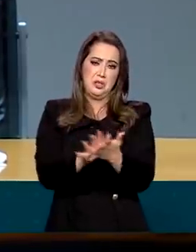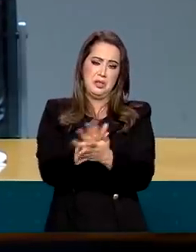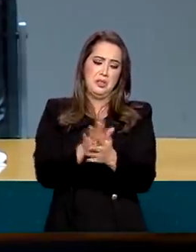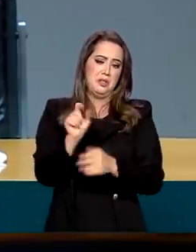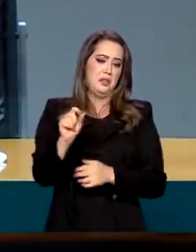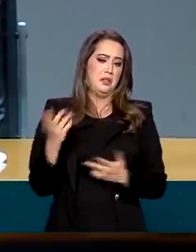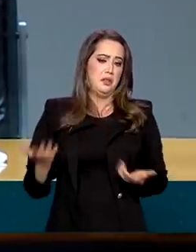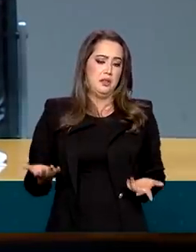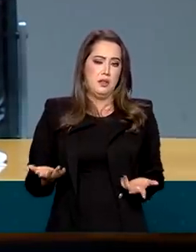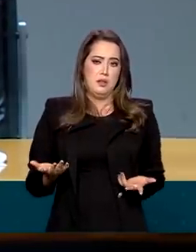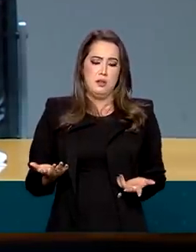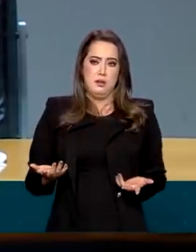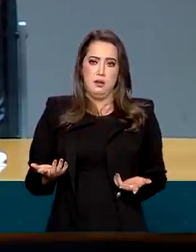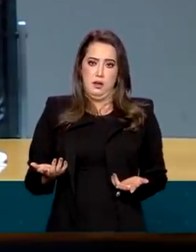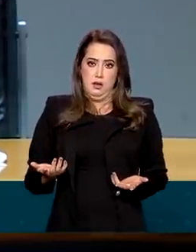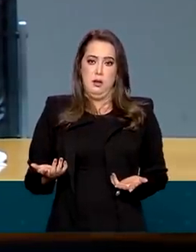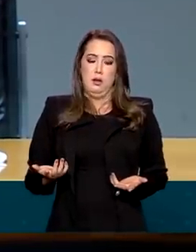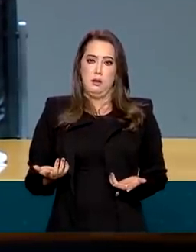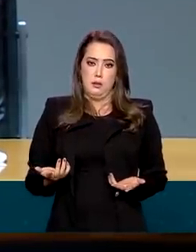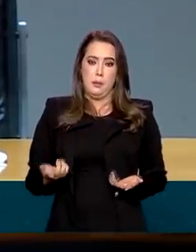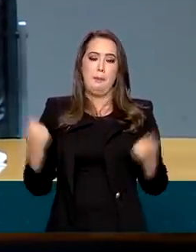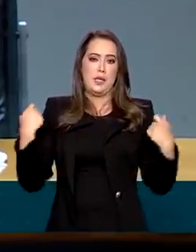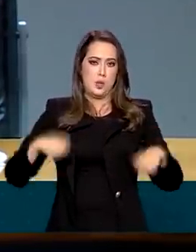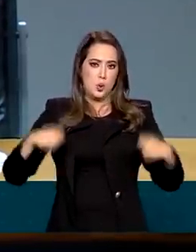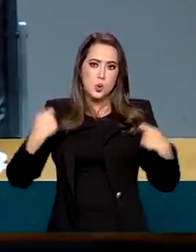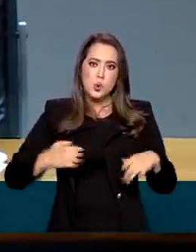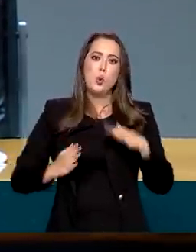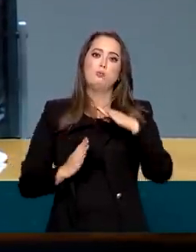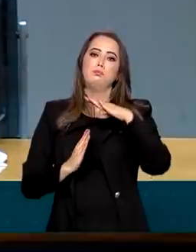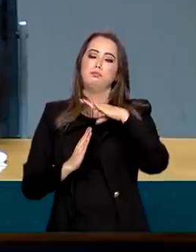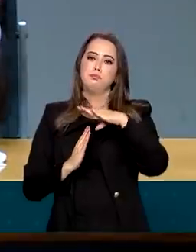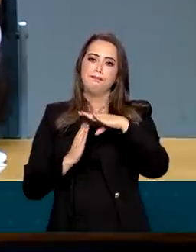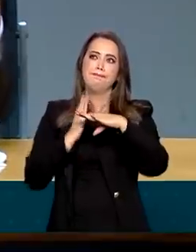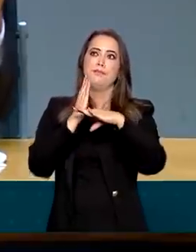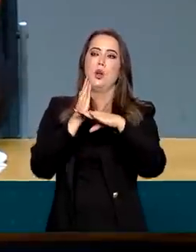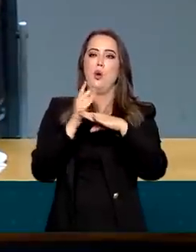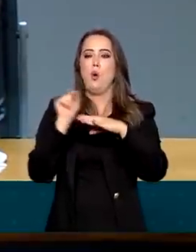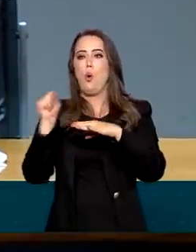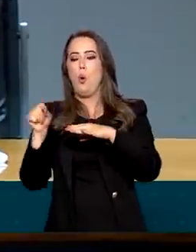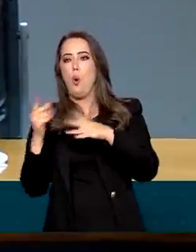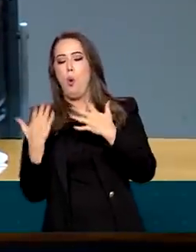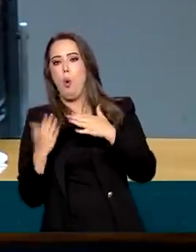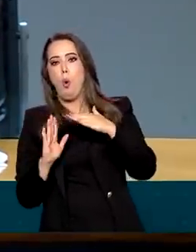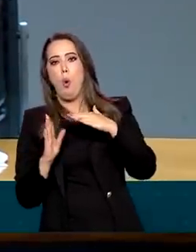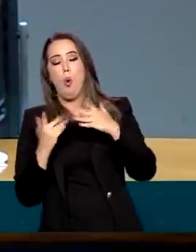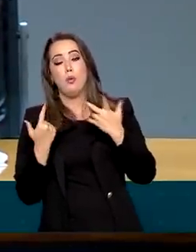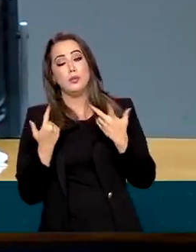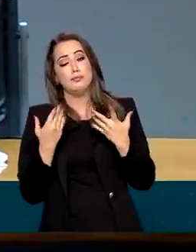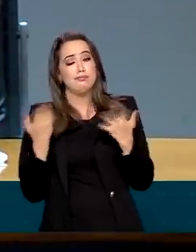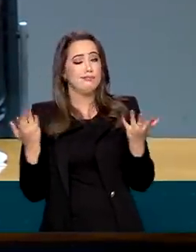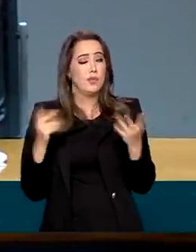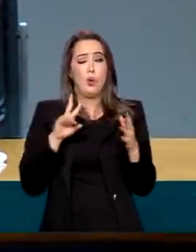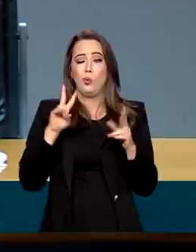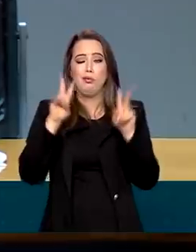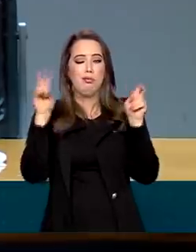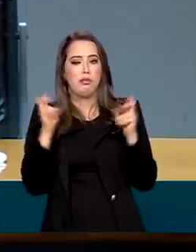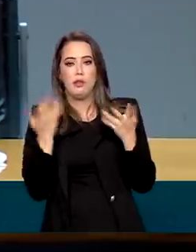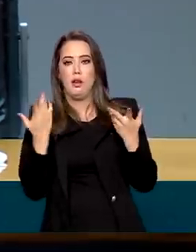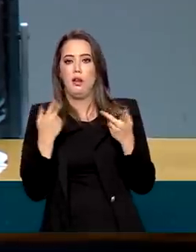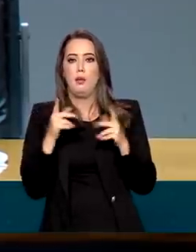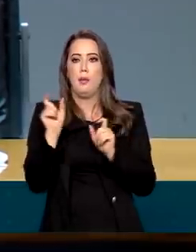com a coisa... Foi um extra-teto ou foi um levantamento do teto? O importante é o seguinte,